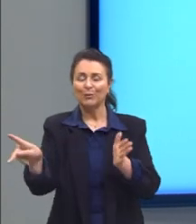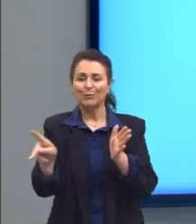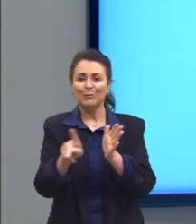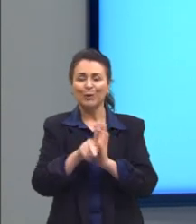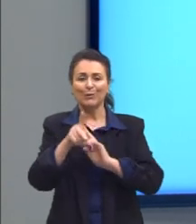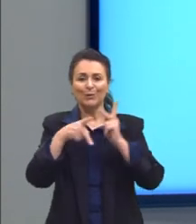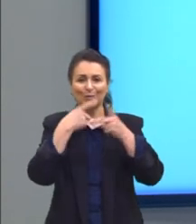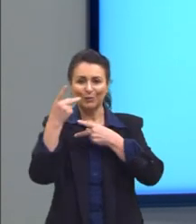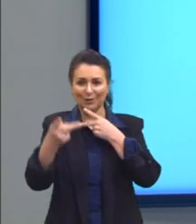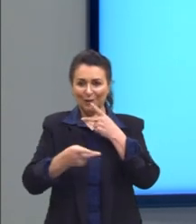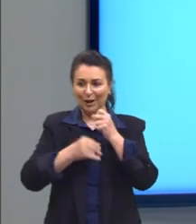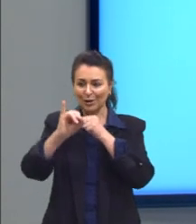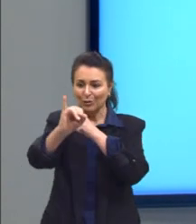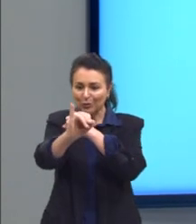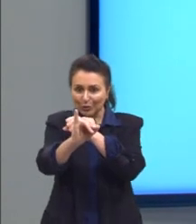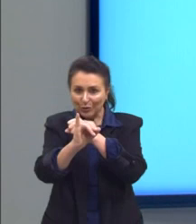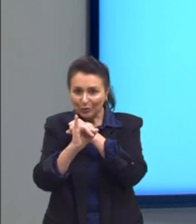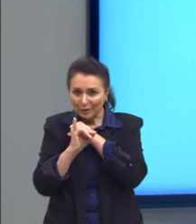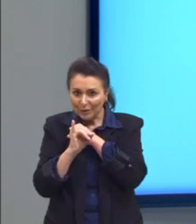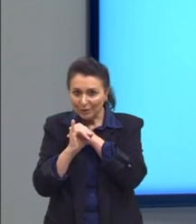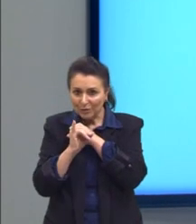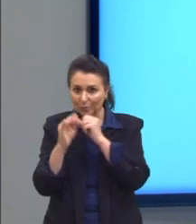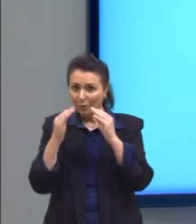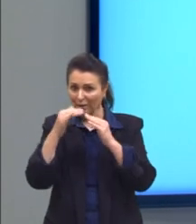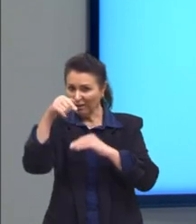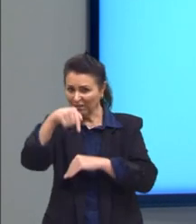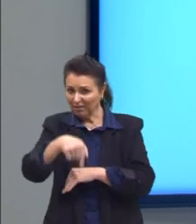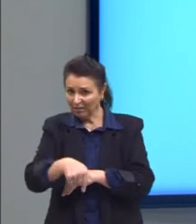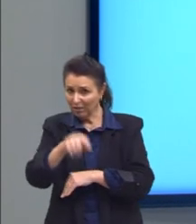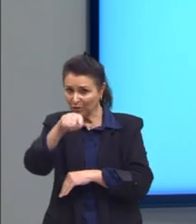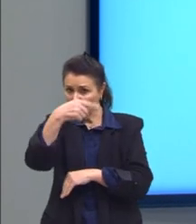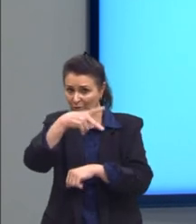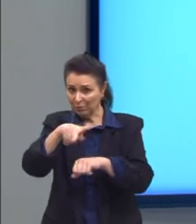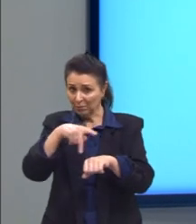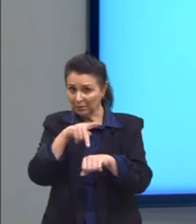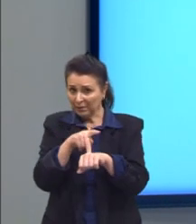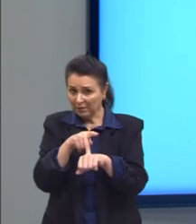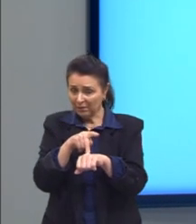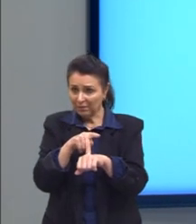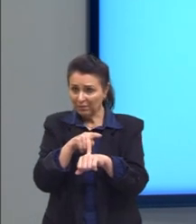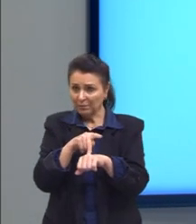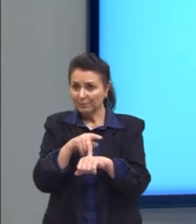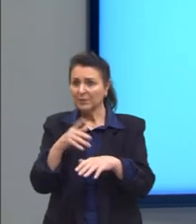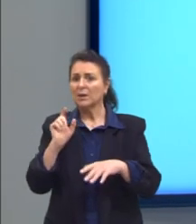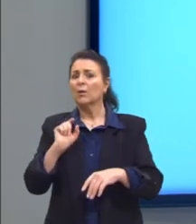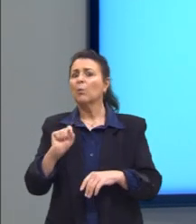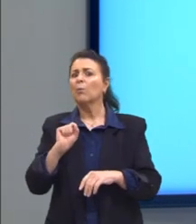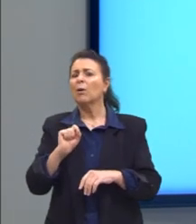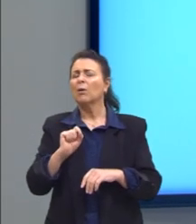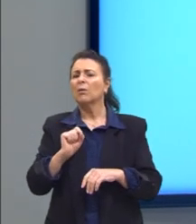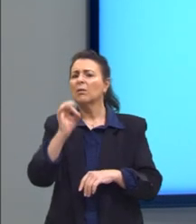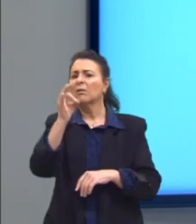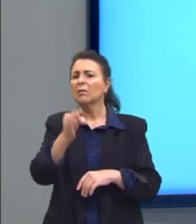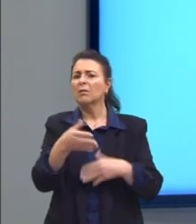dos imigrantes? O que a gente fica? A gente fica aí, de repente, entre a letra B e a letra D.